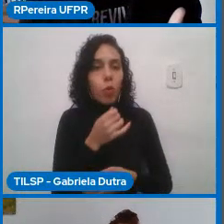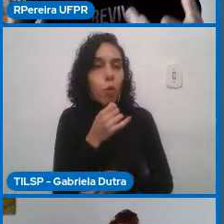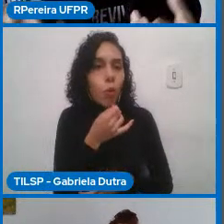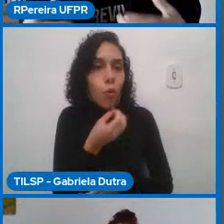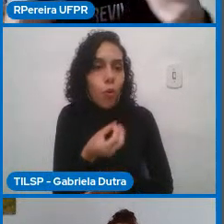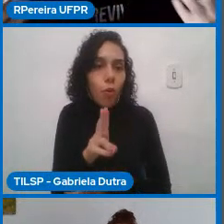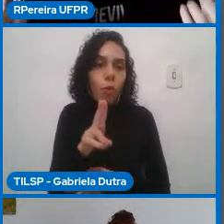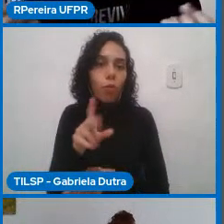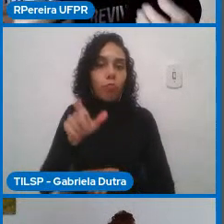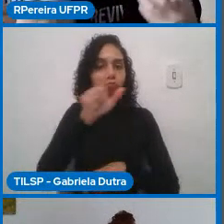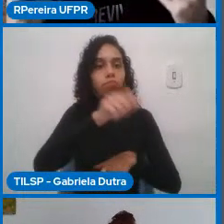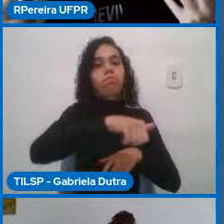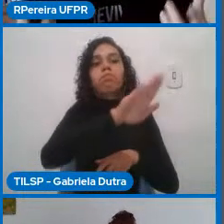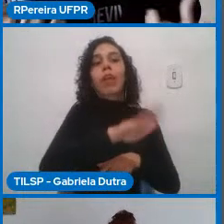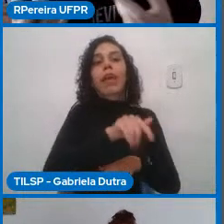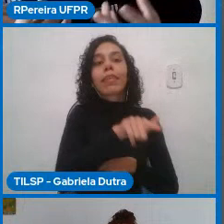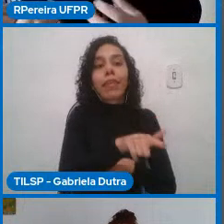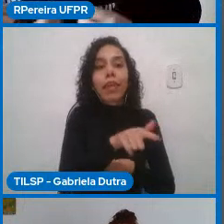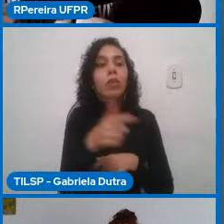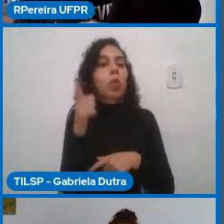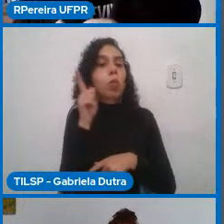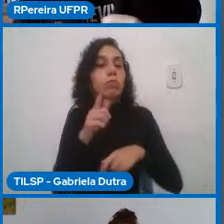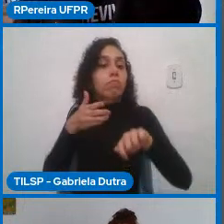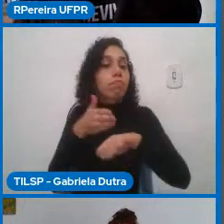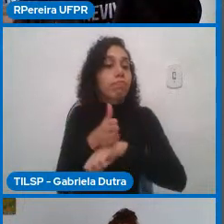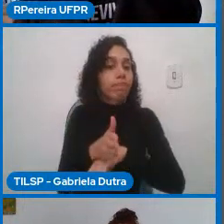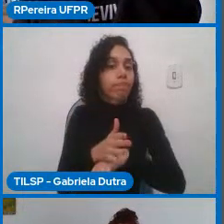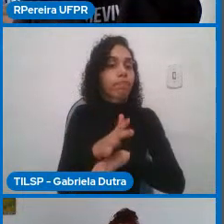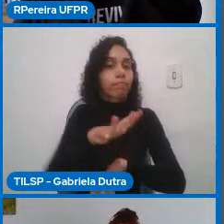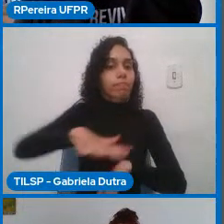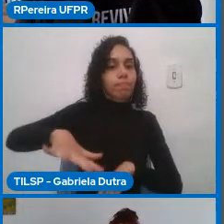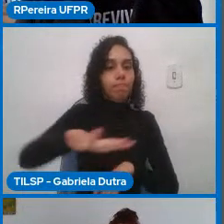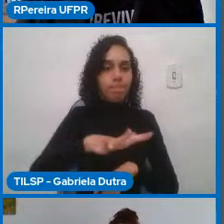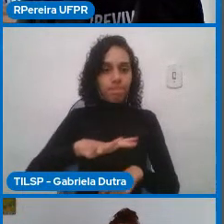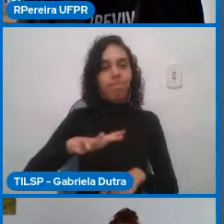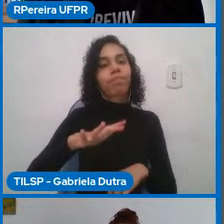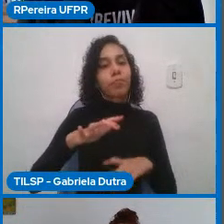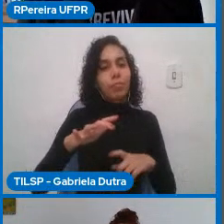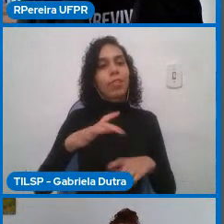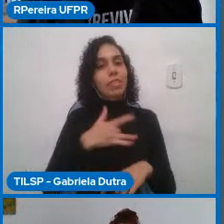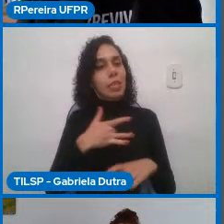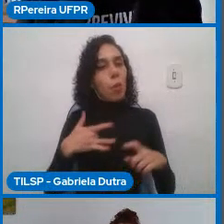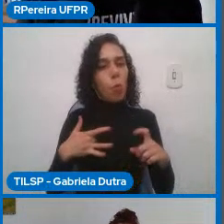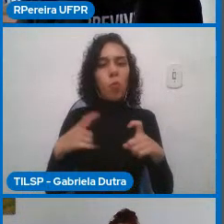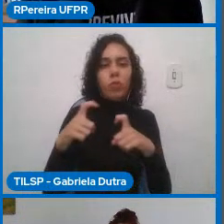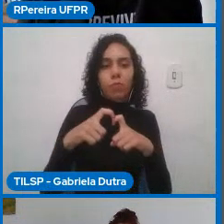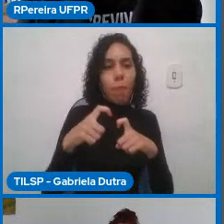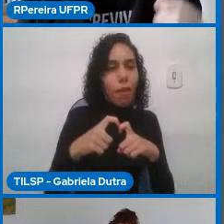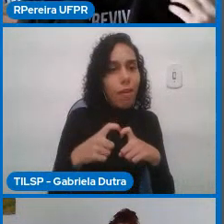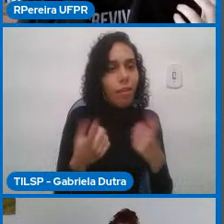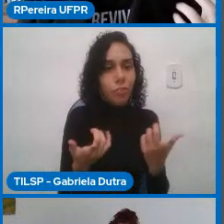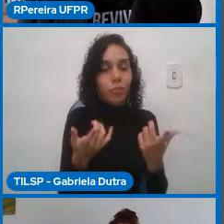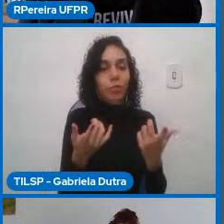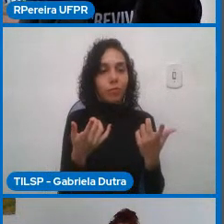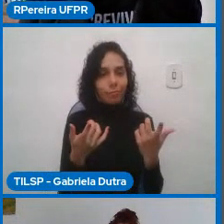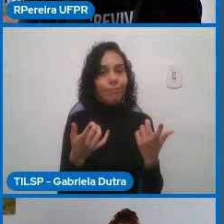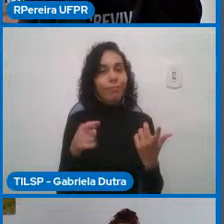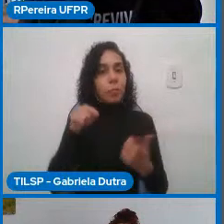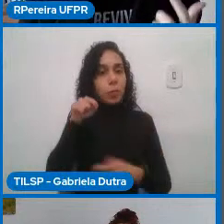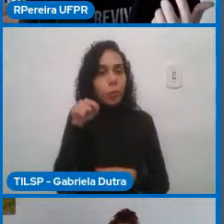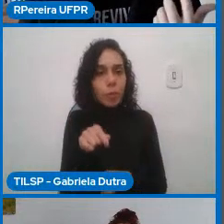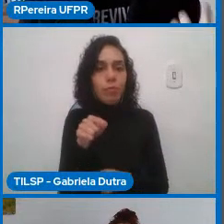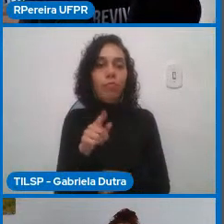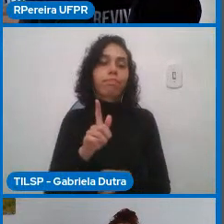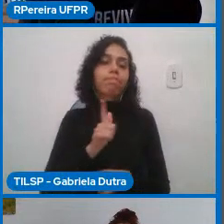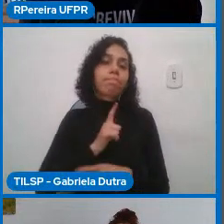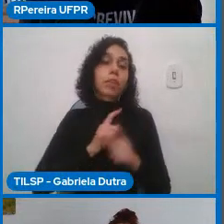Nós temos algoritmos, temos infraestrutura computacional definindo isso, com impactos que a gente só percebe